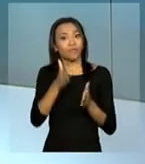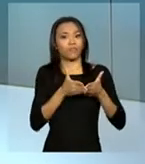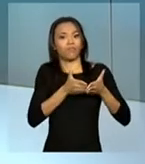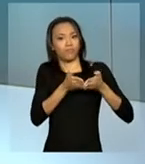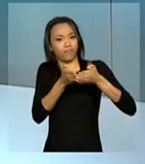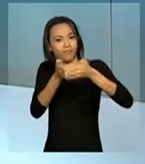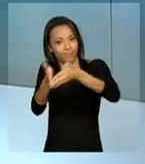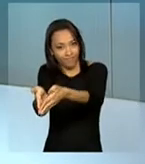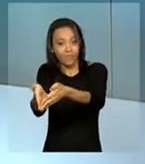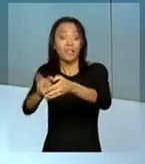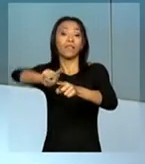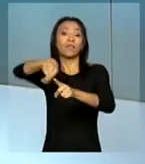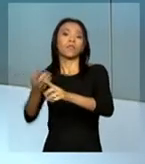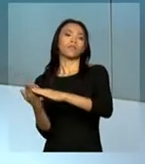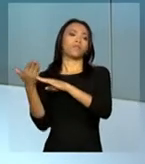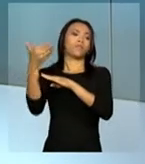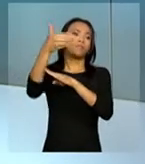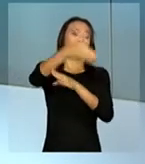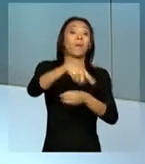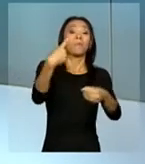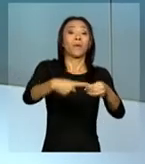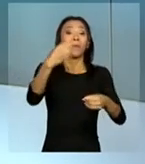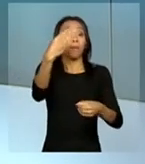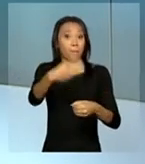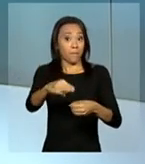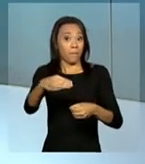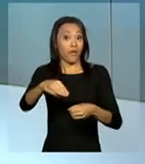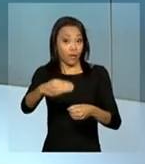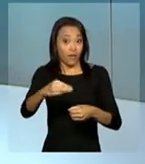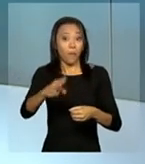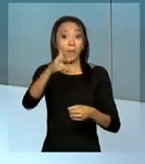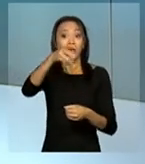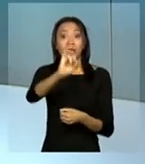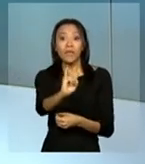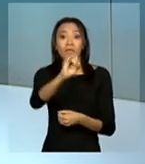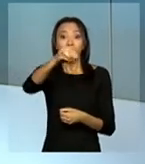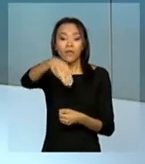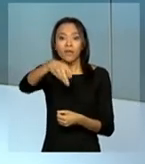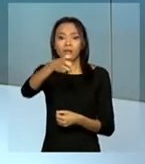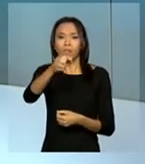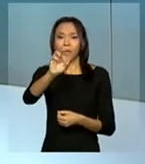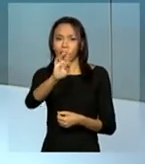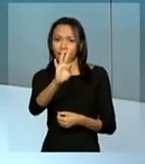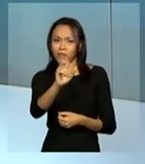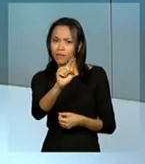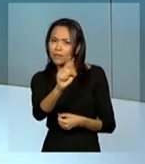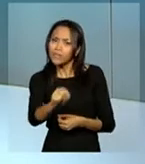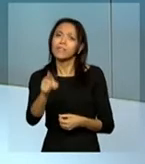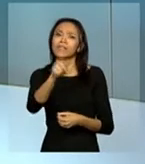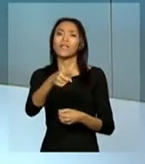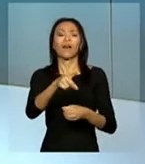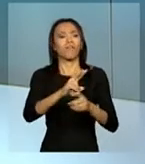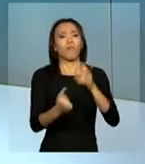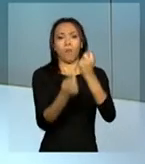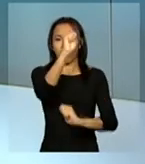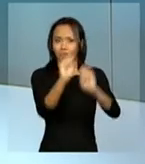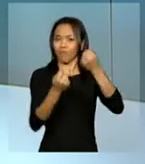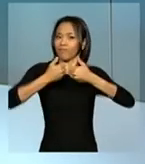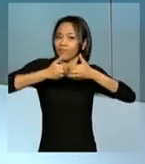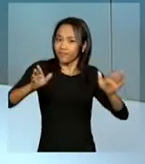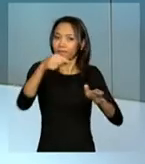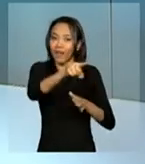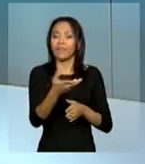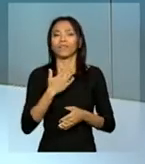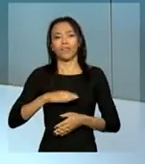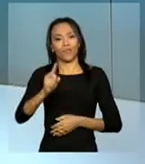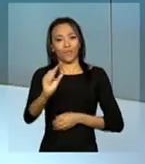a presidenta segue para Imperatriz do Maranhão, onde vai participar da inauguração de uma fábrica de celulose. E daqui a pouco